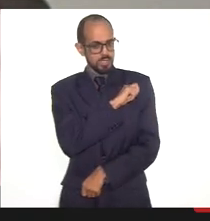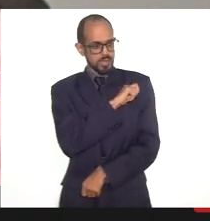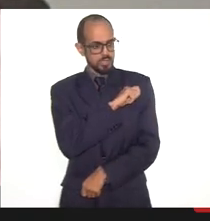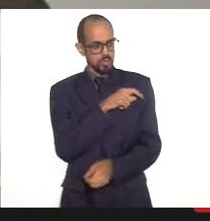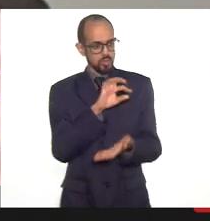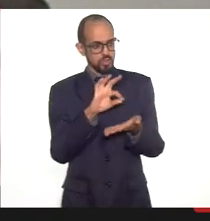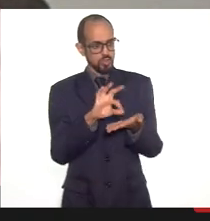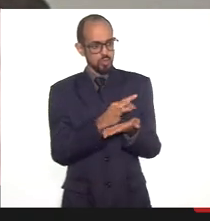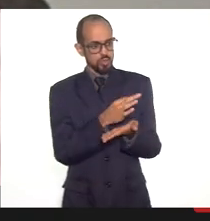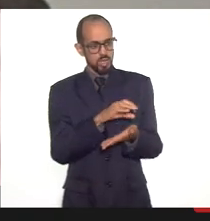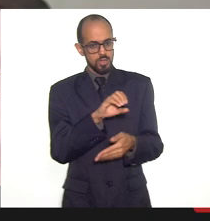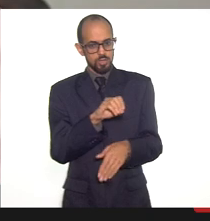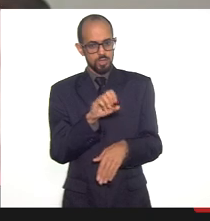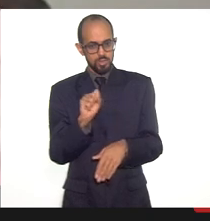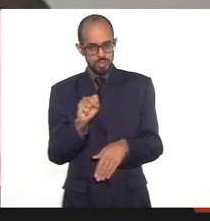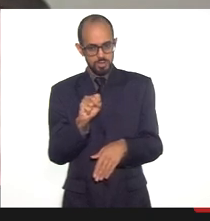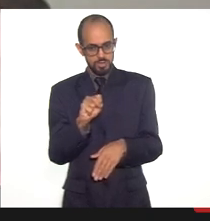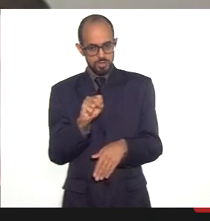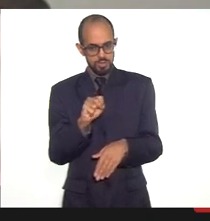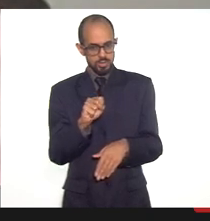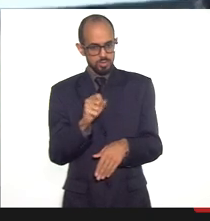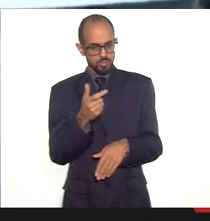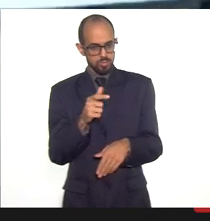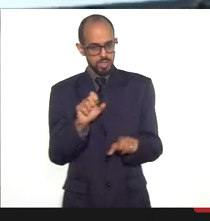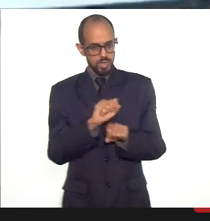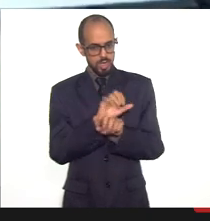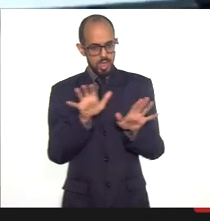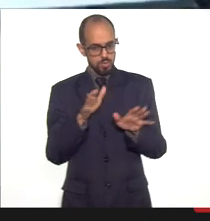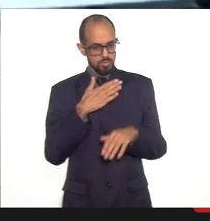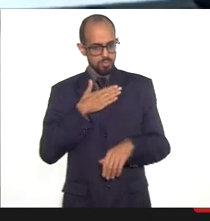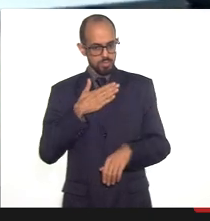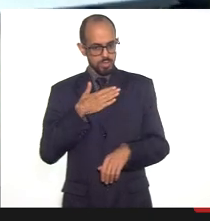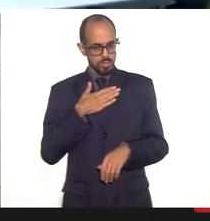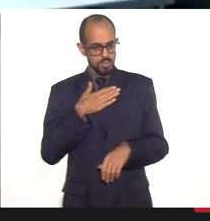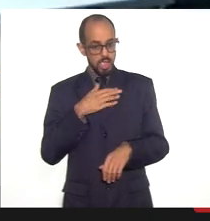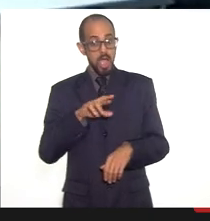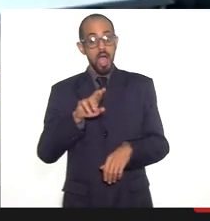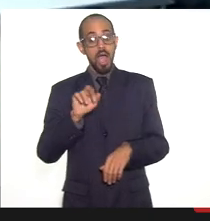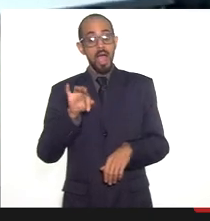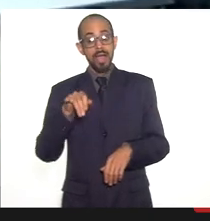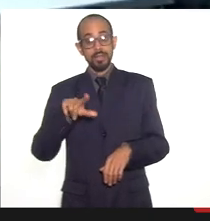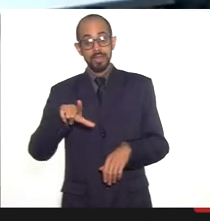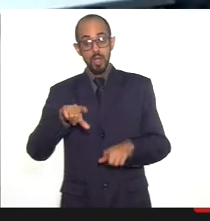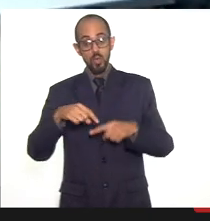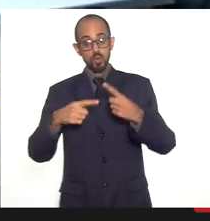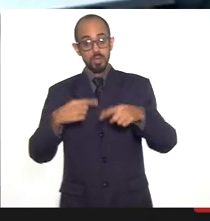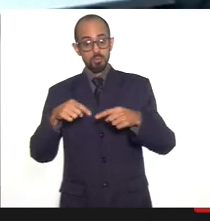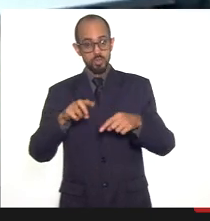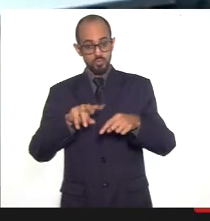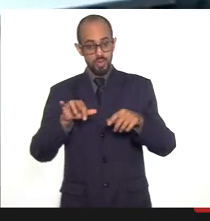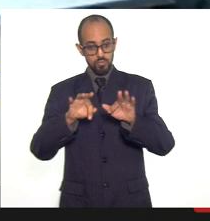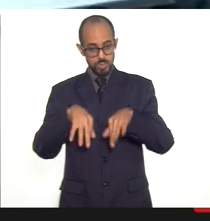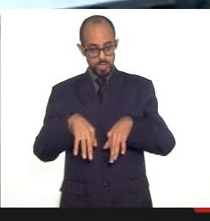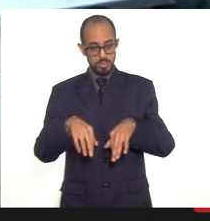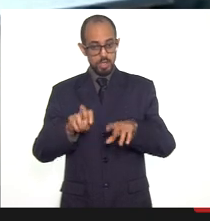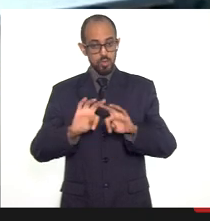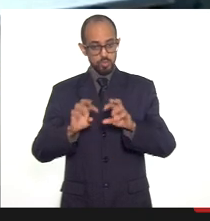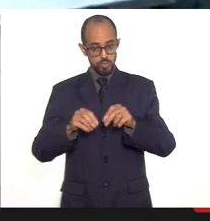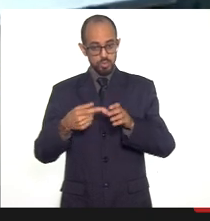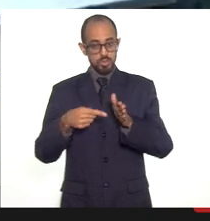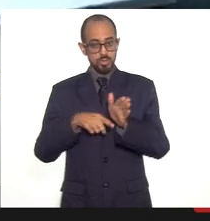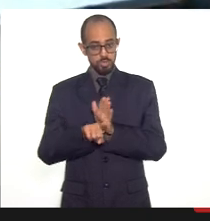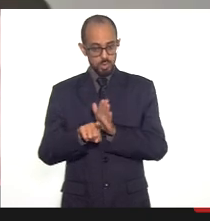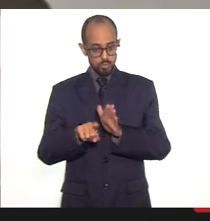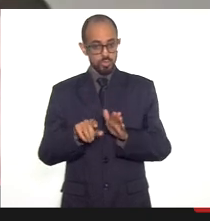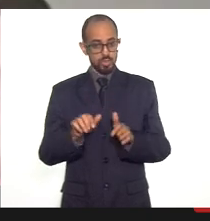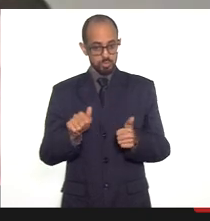contratos das OESs, porque isso também não ficou claro. vai passar, deputada, a Raquel vai finalizar com a restaura de todos os restos. Então, tá? Vamos